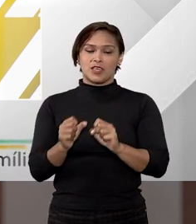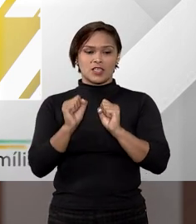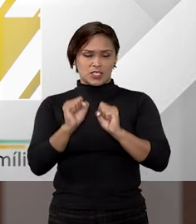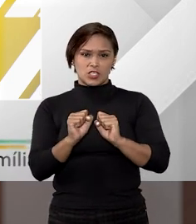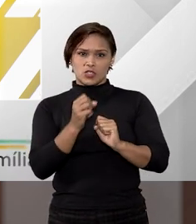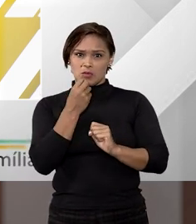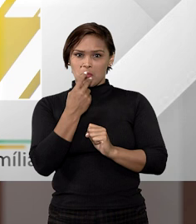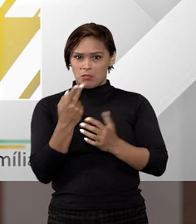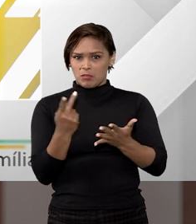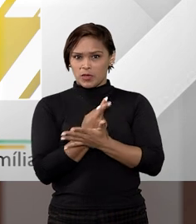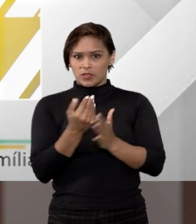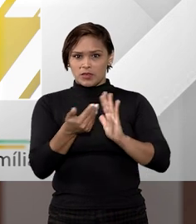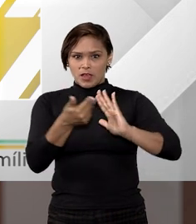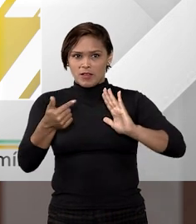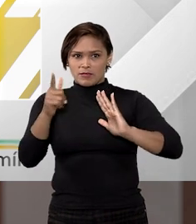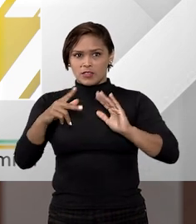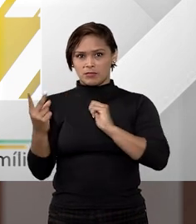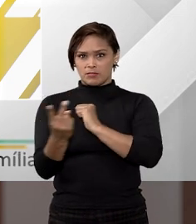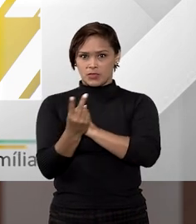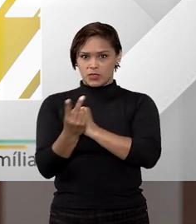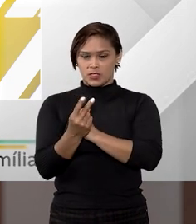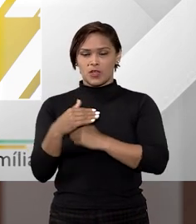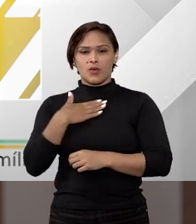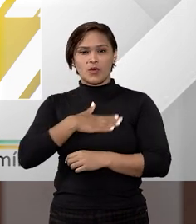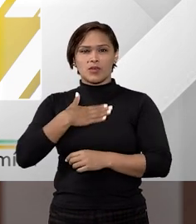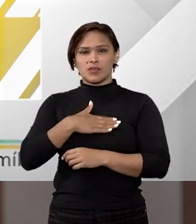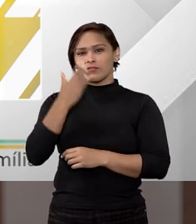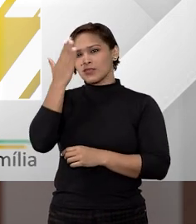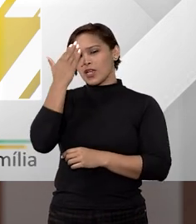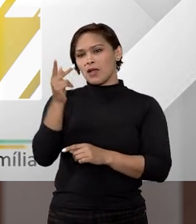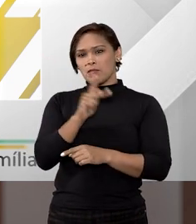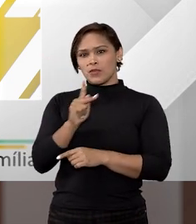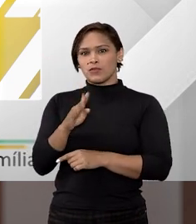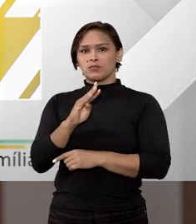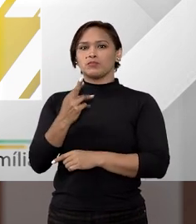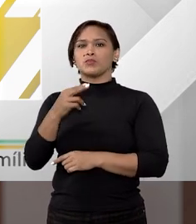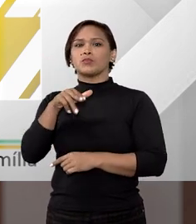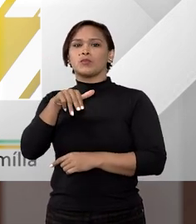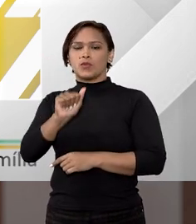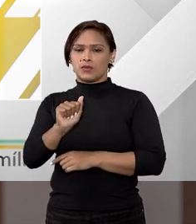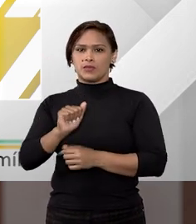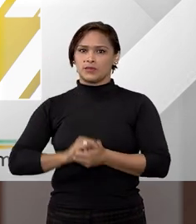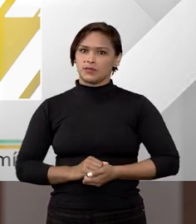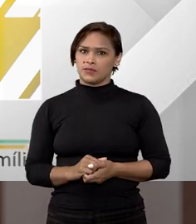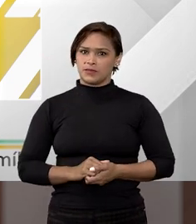isso é suficiente para afastar tal proteção? Eu gostaria de saber da professora Bruna, por favor.